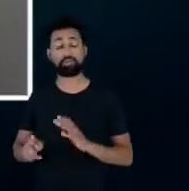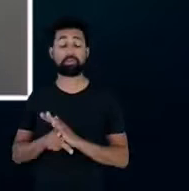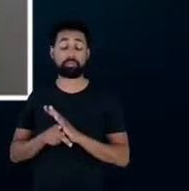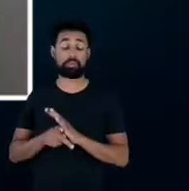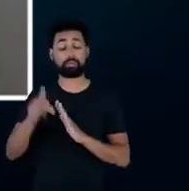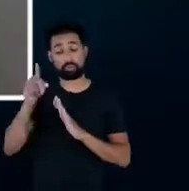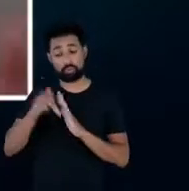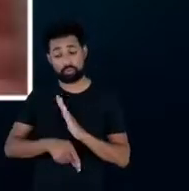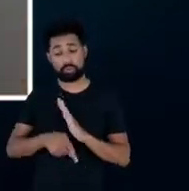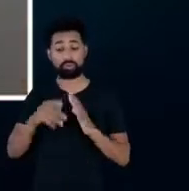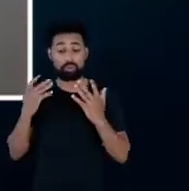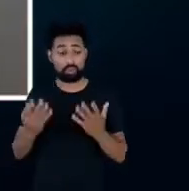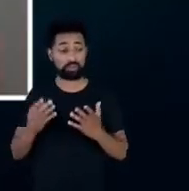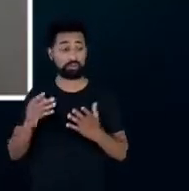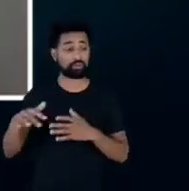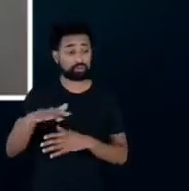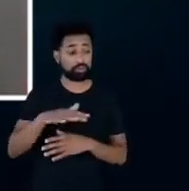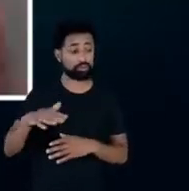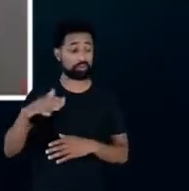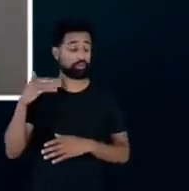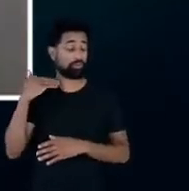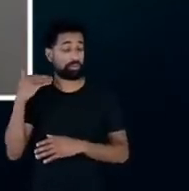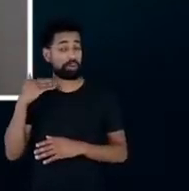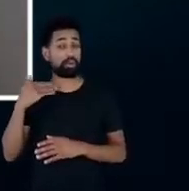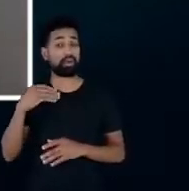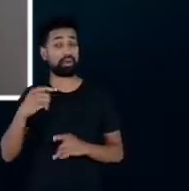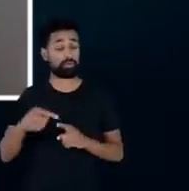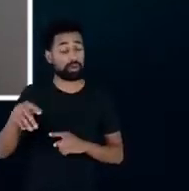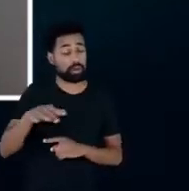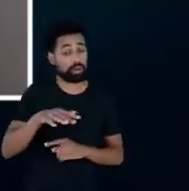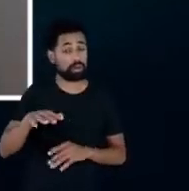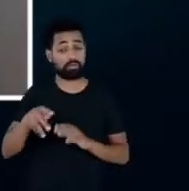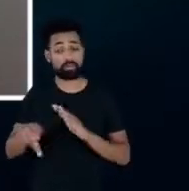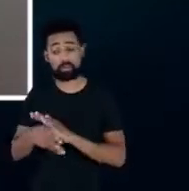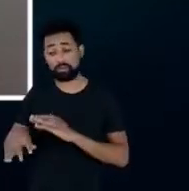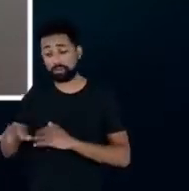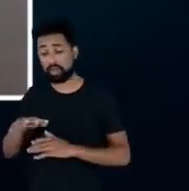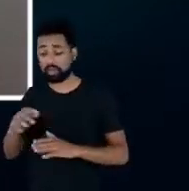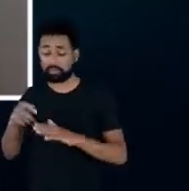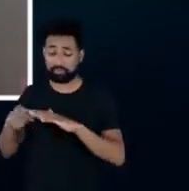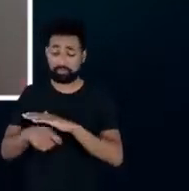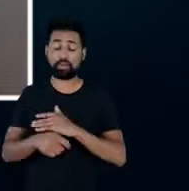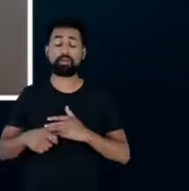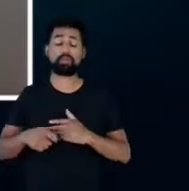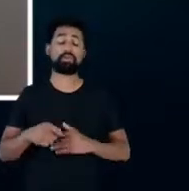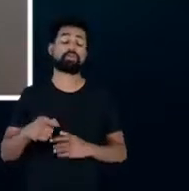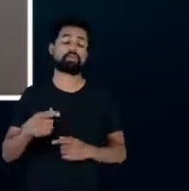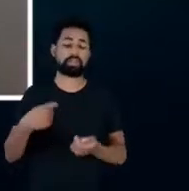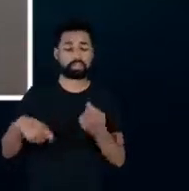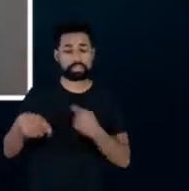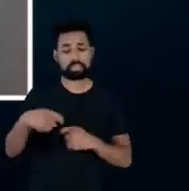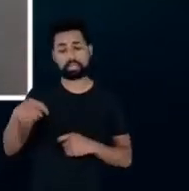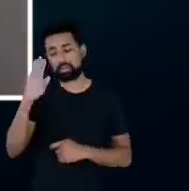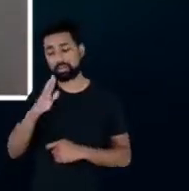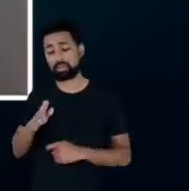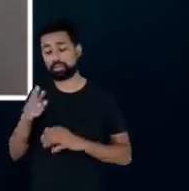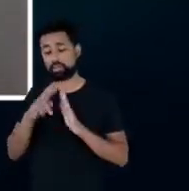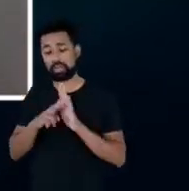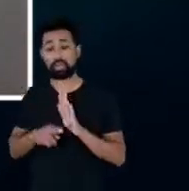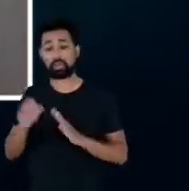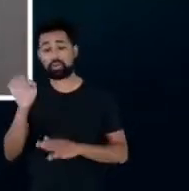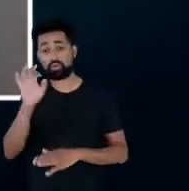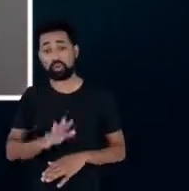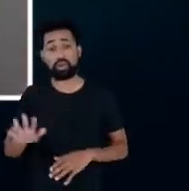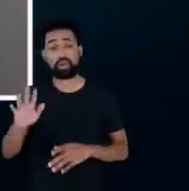isso a nível dos bancos a nível do setor financeiro no Brasil em regra geral porque em